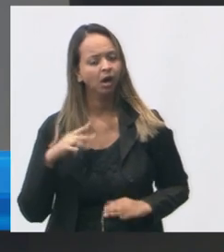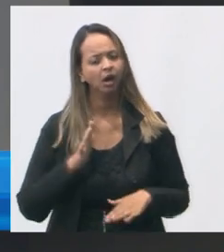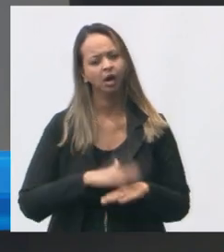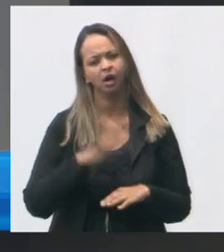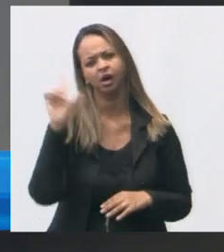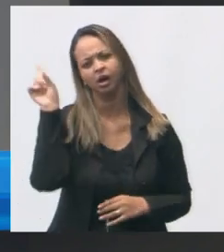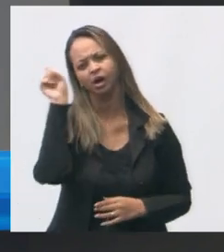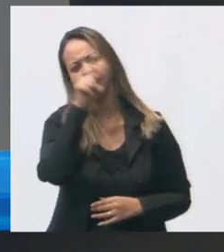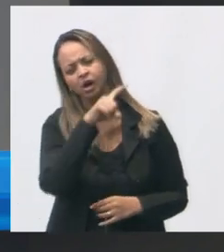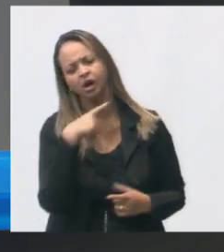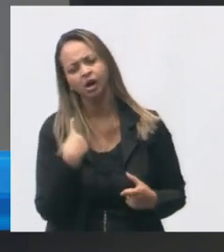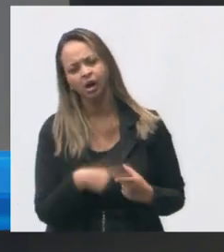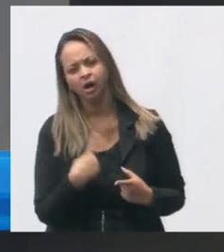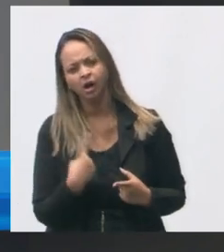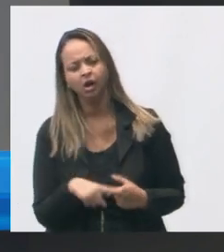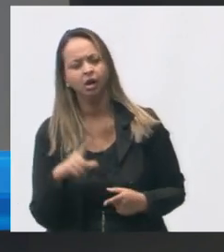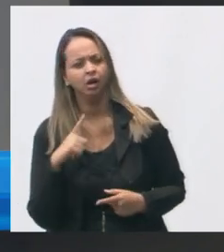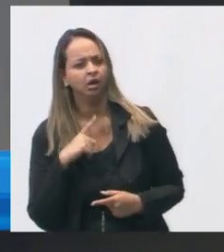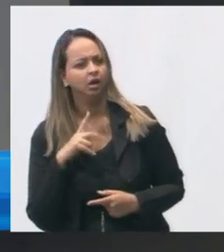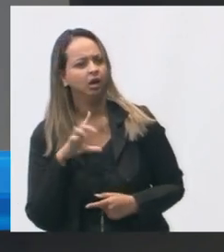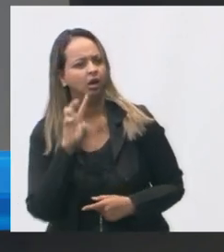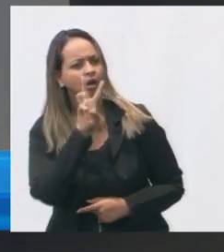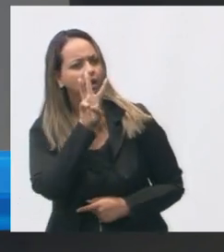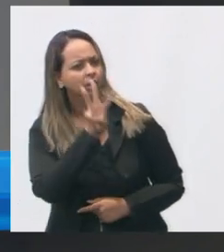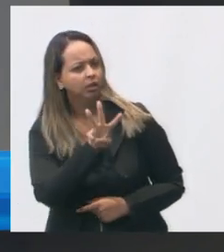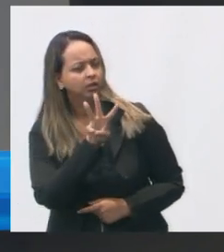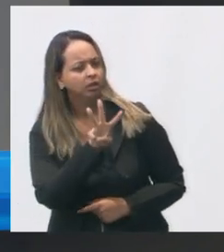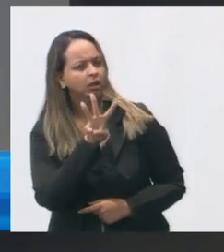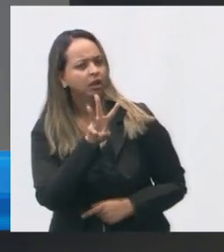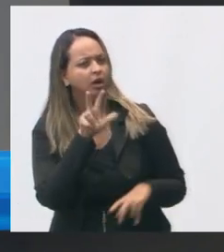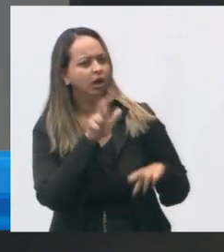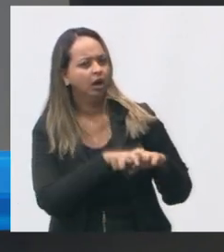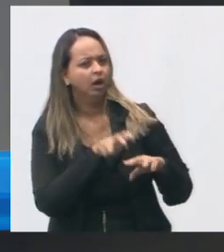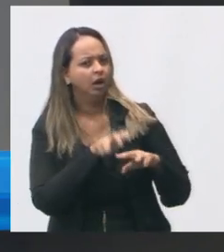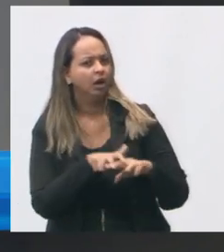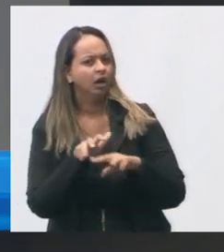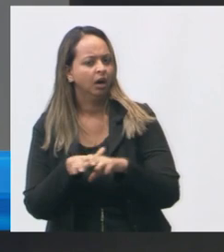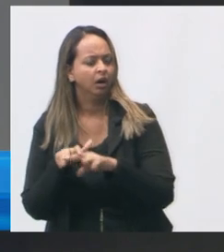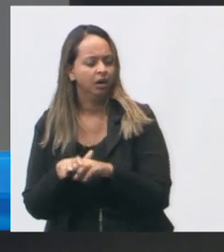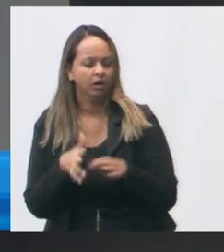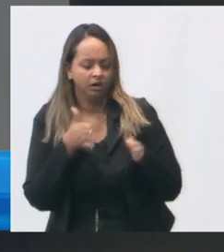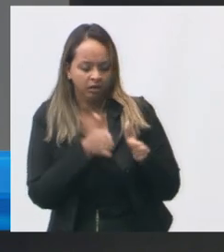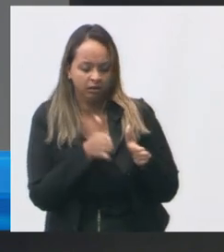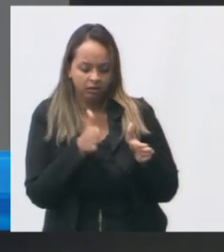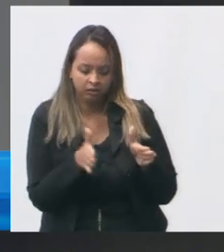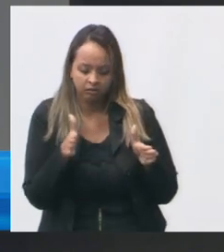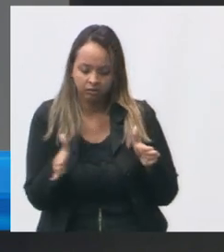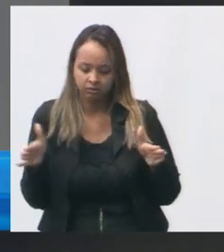danada então tem que são três se não me engano são três cadeiras aqui uma do lado da outra